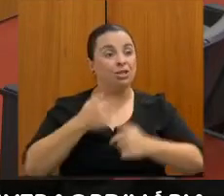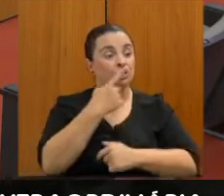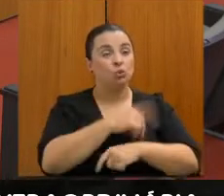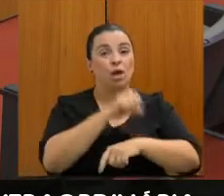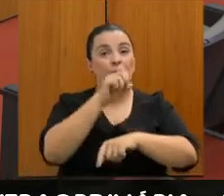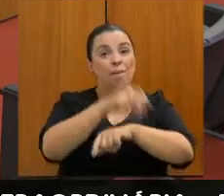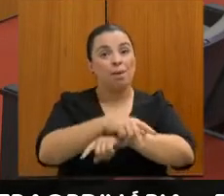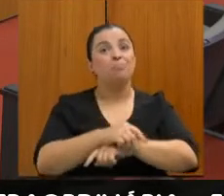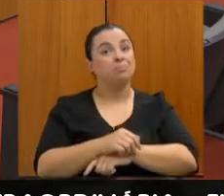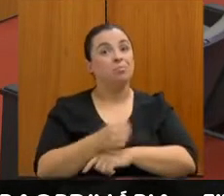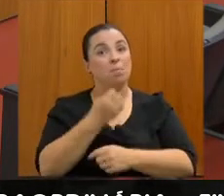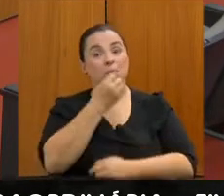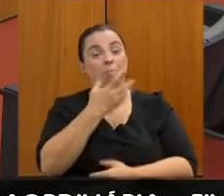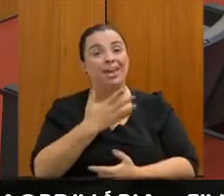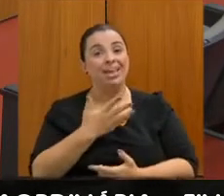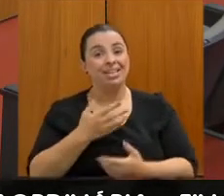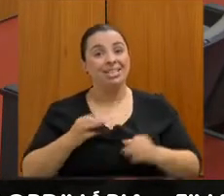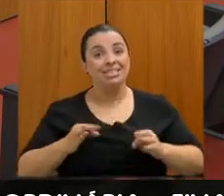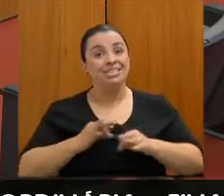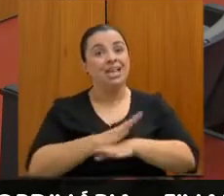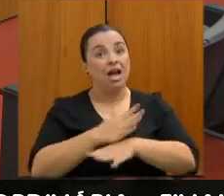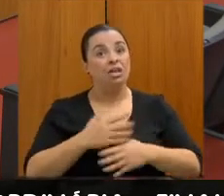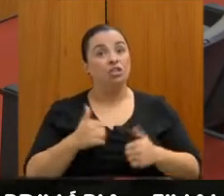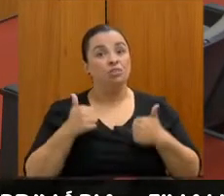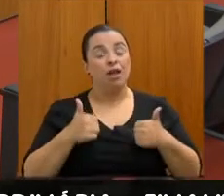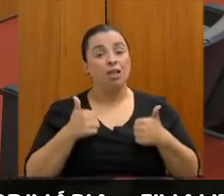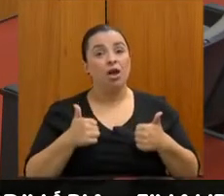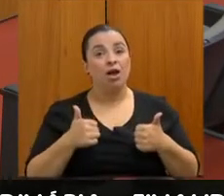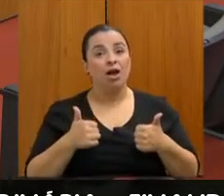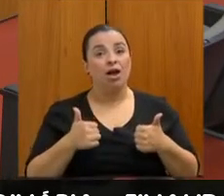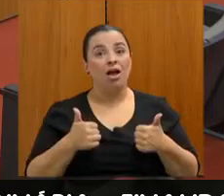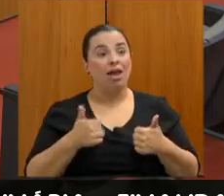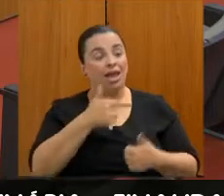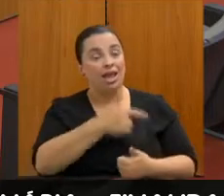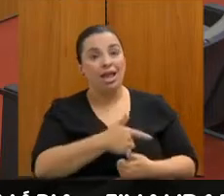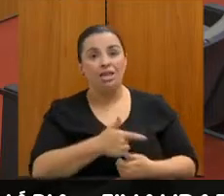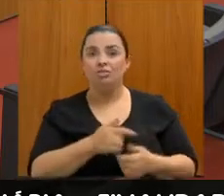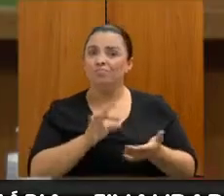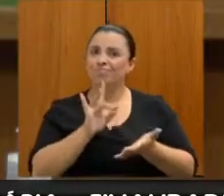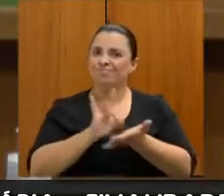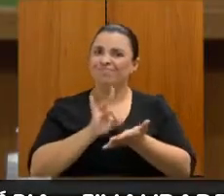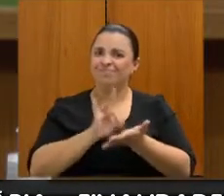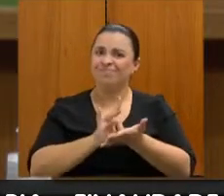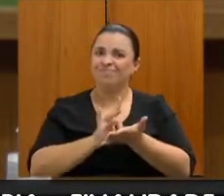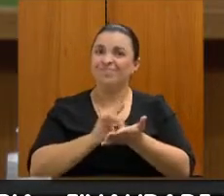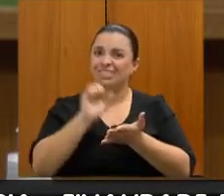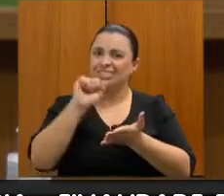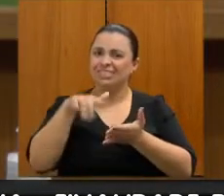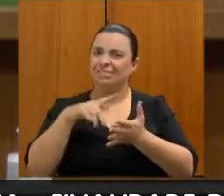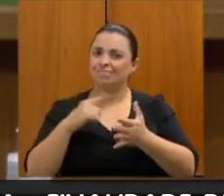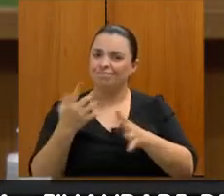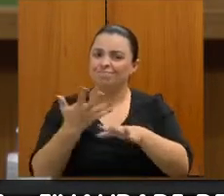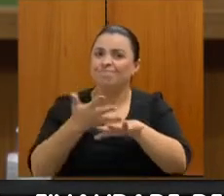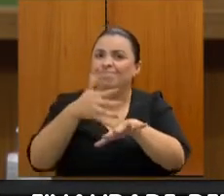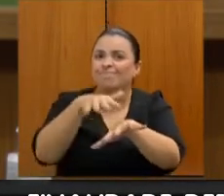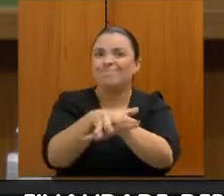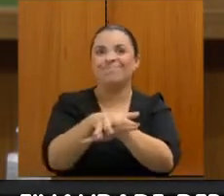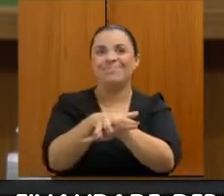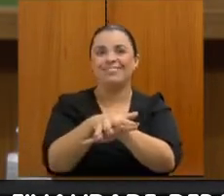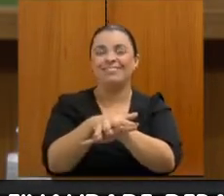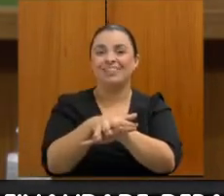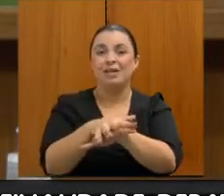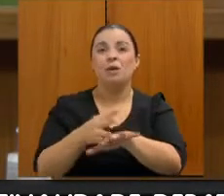de maneira satisfatória, de maneira que eles estejam, de fato, incluídos, participantes dos